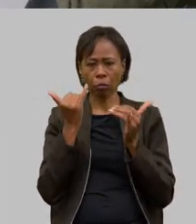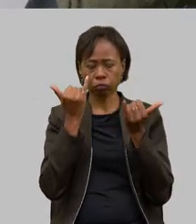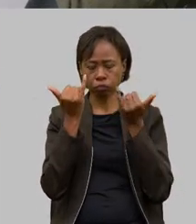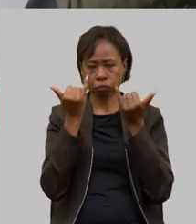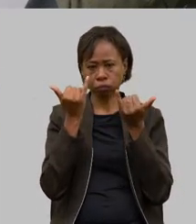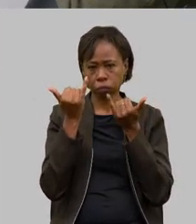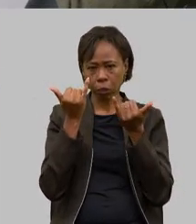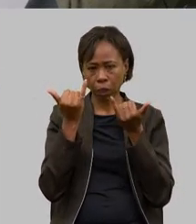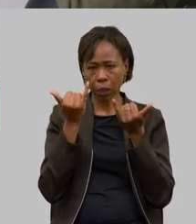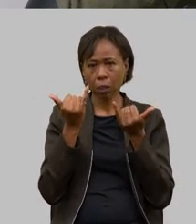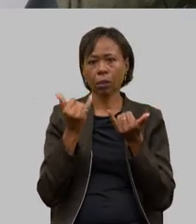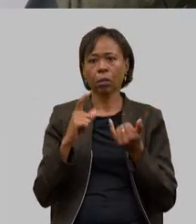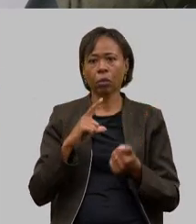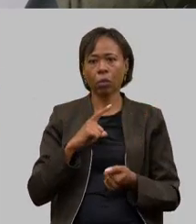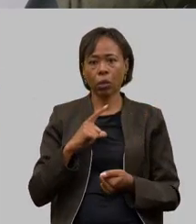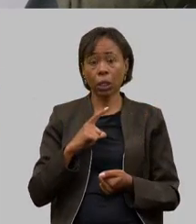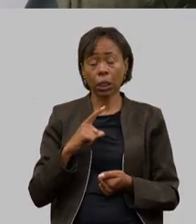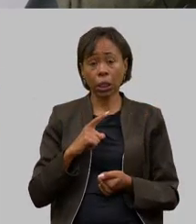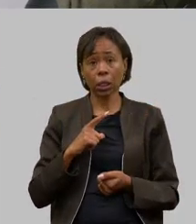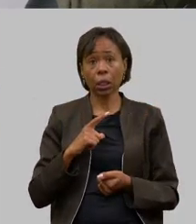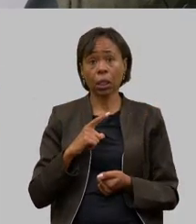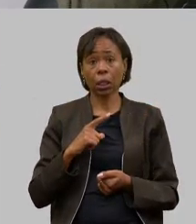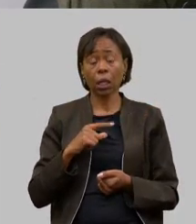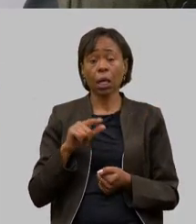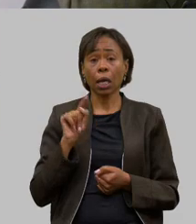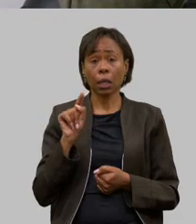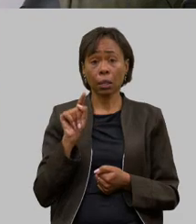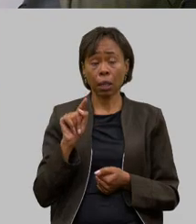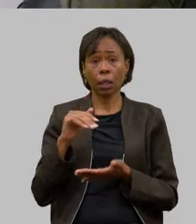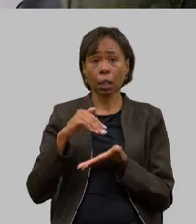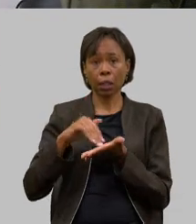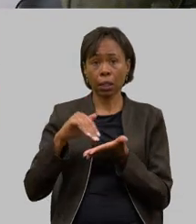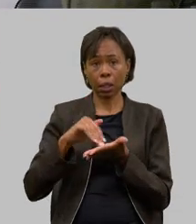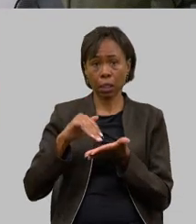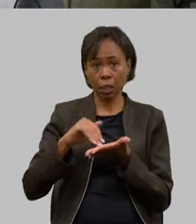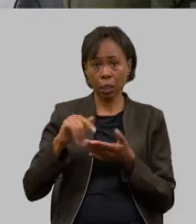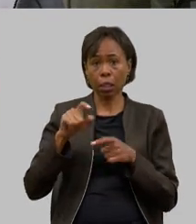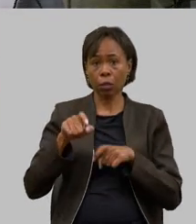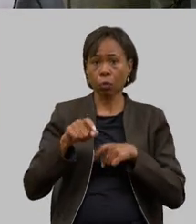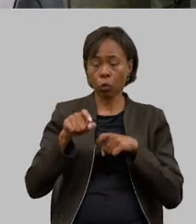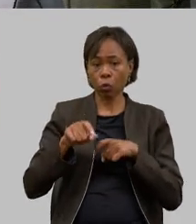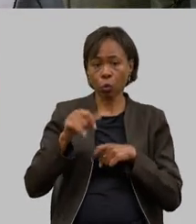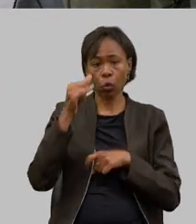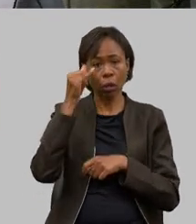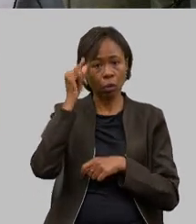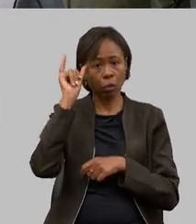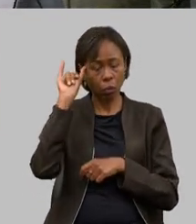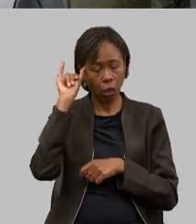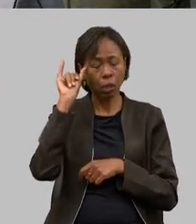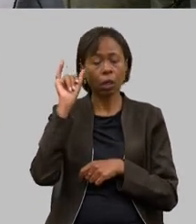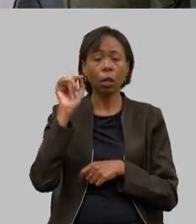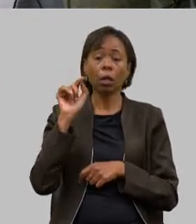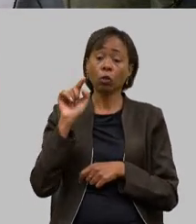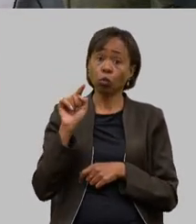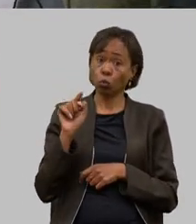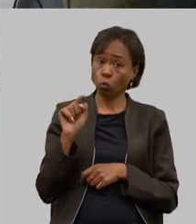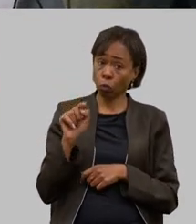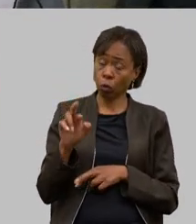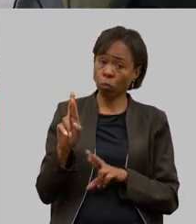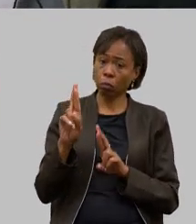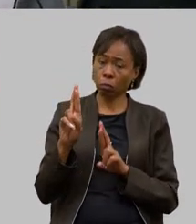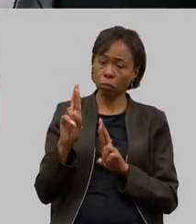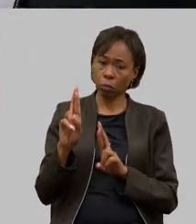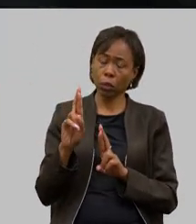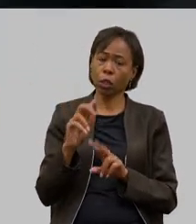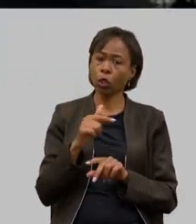que vem sido tocado pela Secretaria de Agricultura Pecuária e Abastecimento através do senhor e de